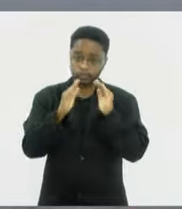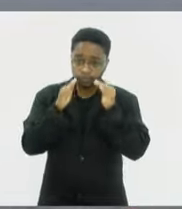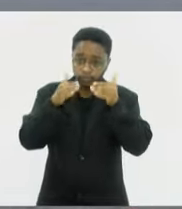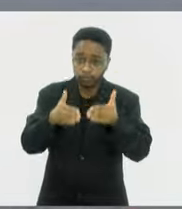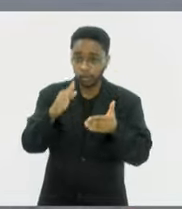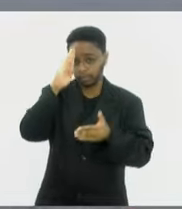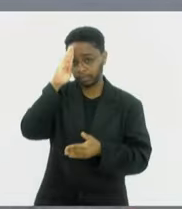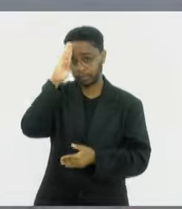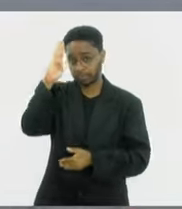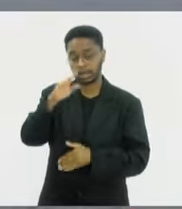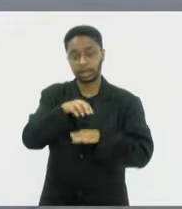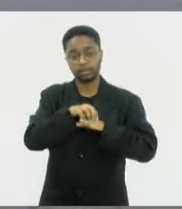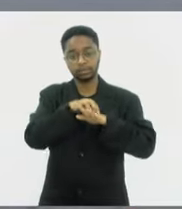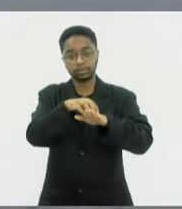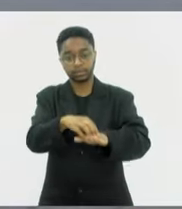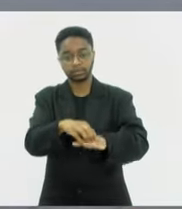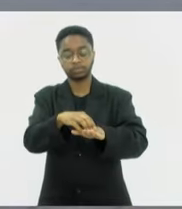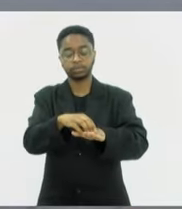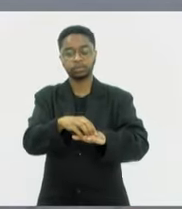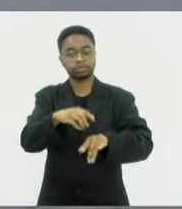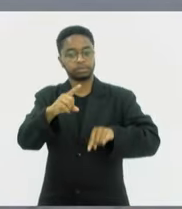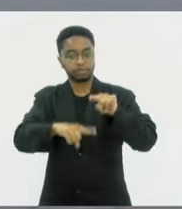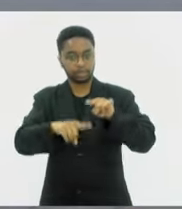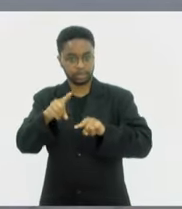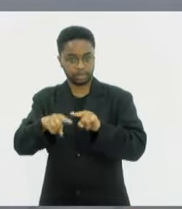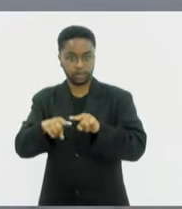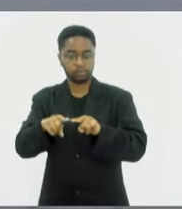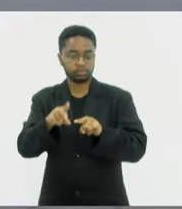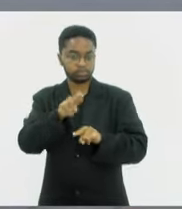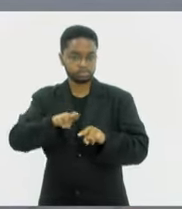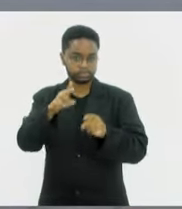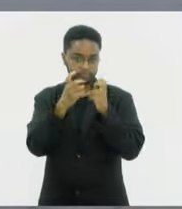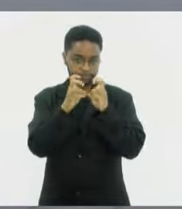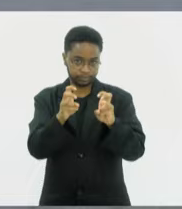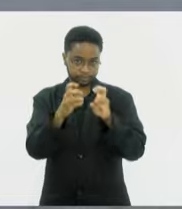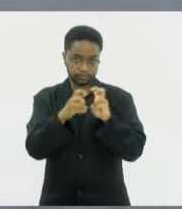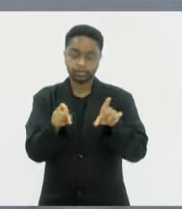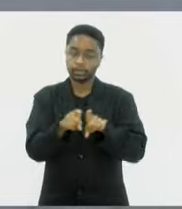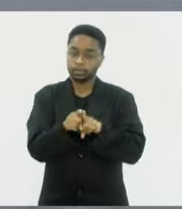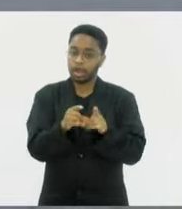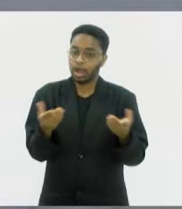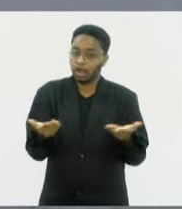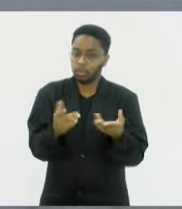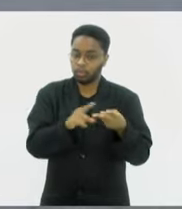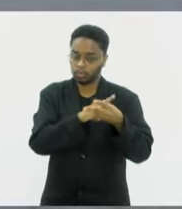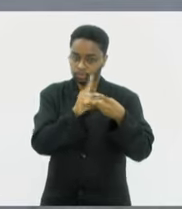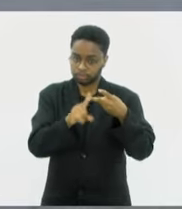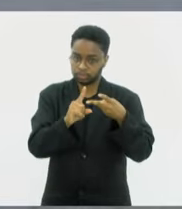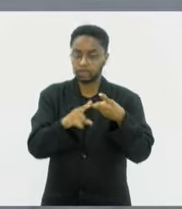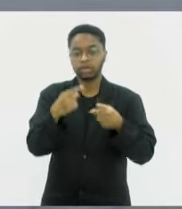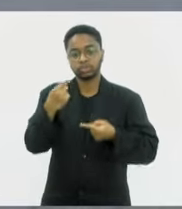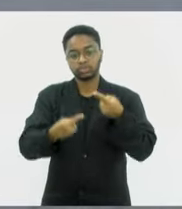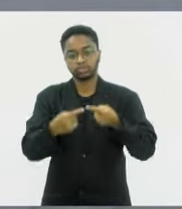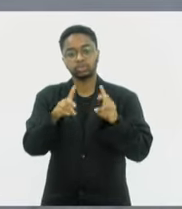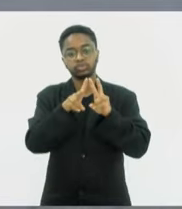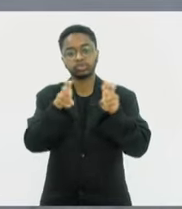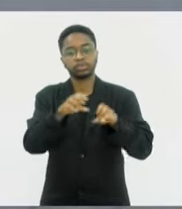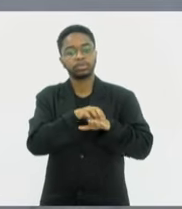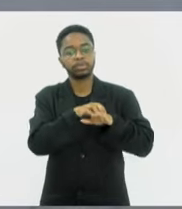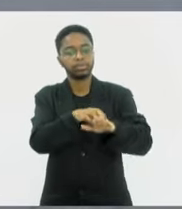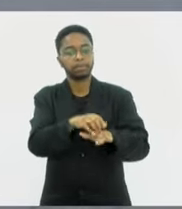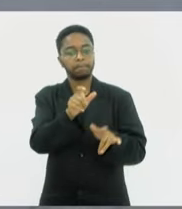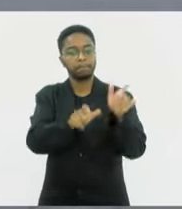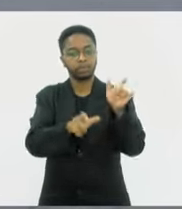especificamente sobre transporte de carga por trem. E agora também entraremos com uma discussão também sobre transporte de